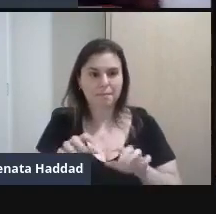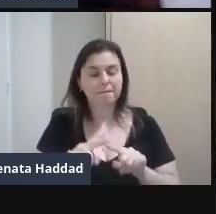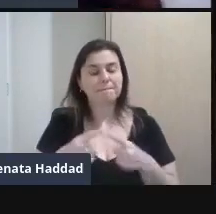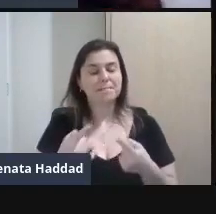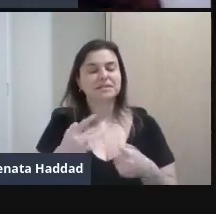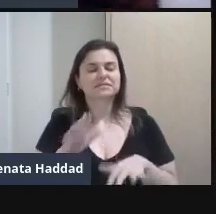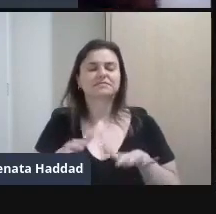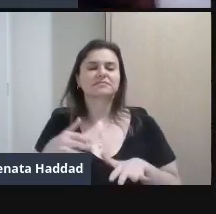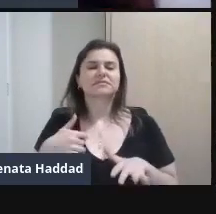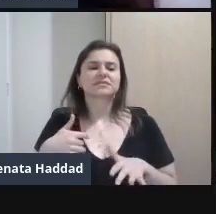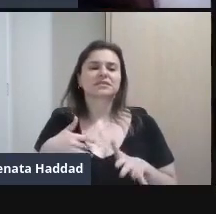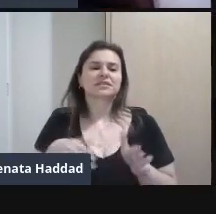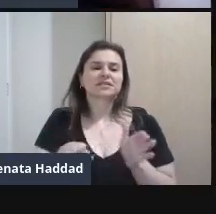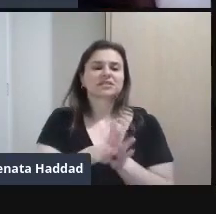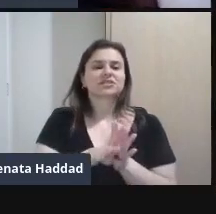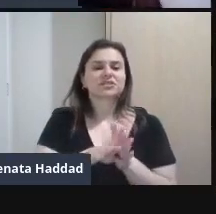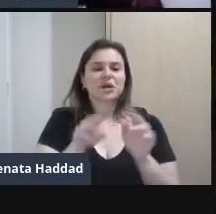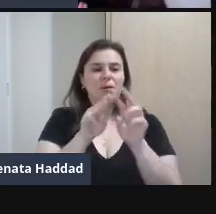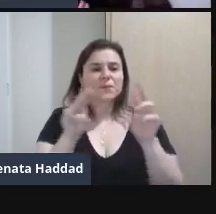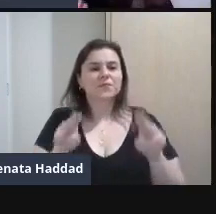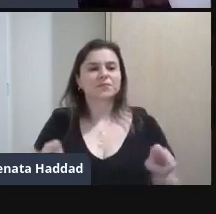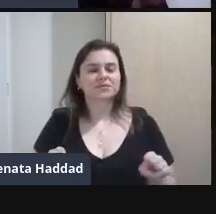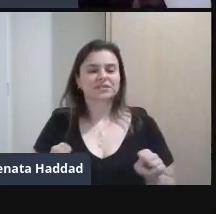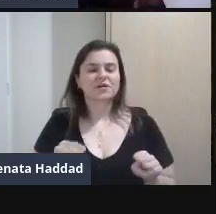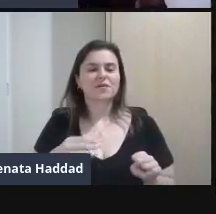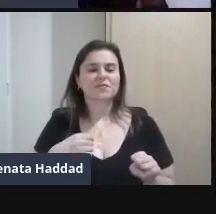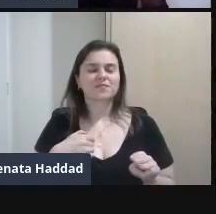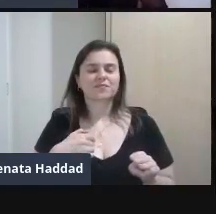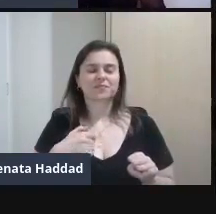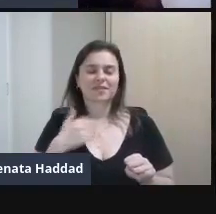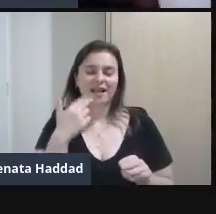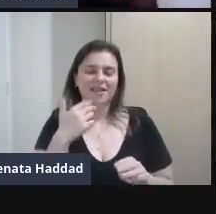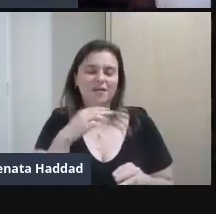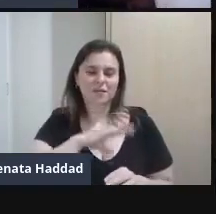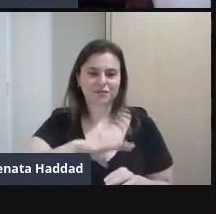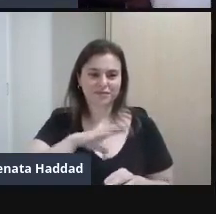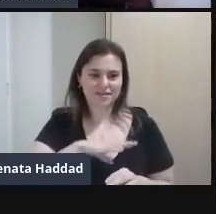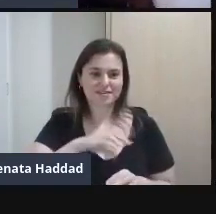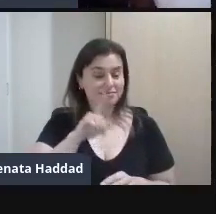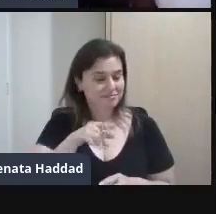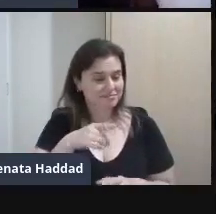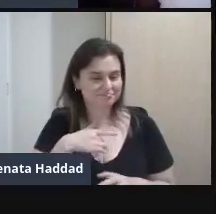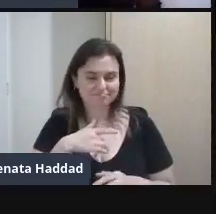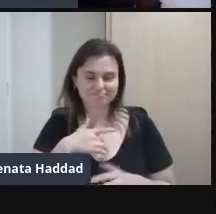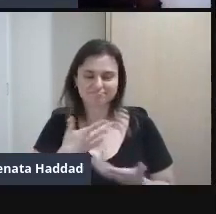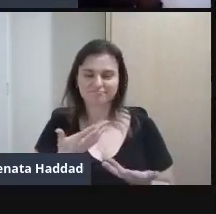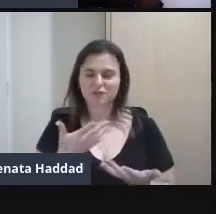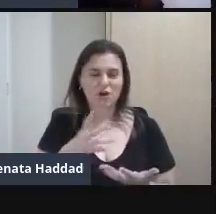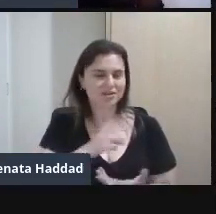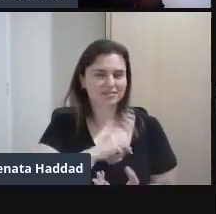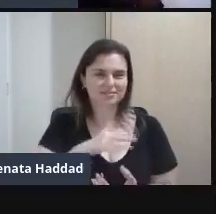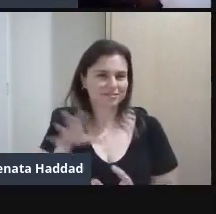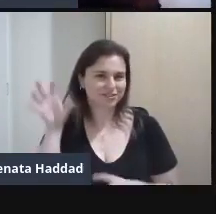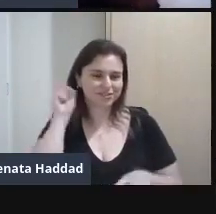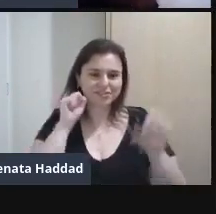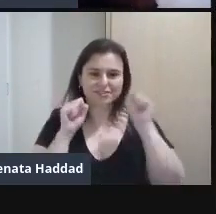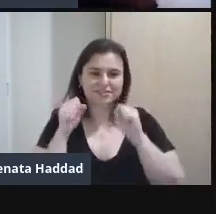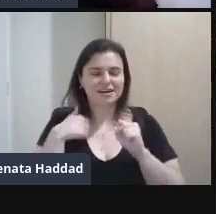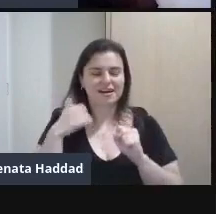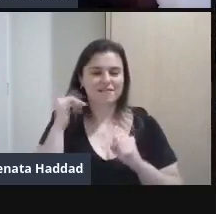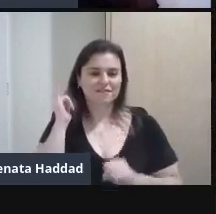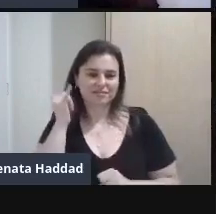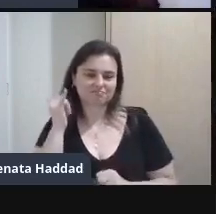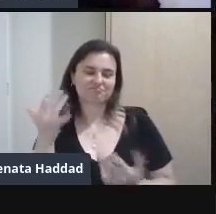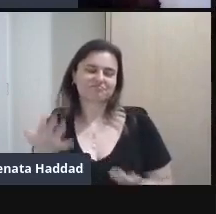Mas isso Vigou registrado Mas o Museu Da Língua Portuguesa Era incrível Via narração Fernanda Montenegro E quantas outras Narrações Ela